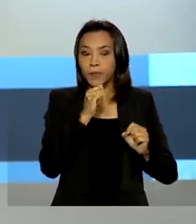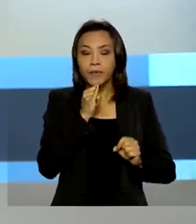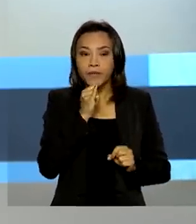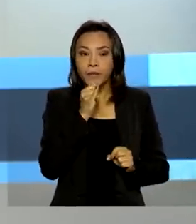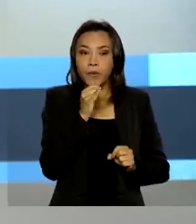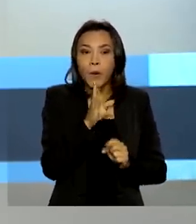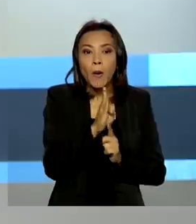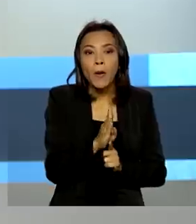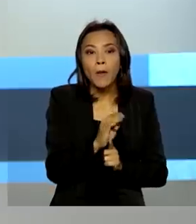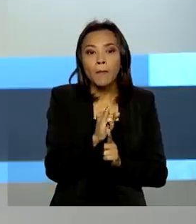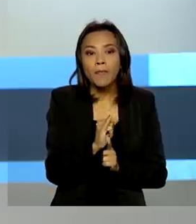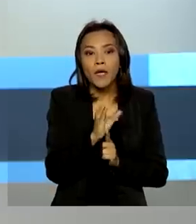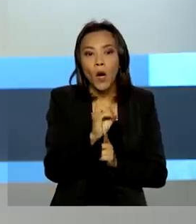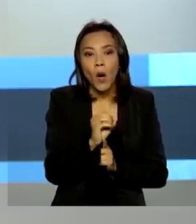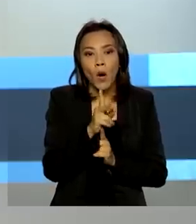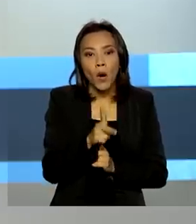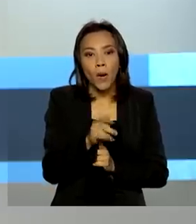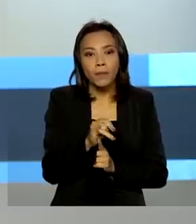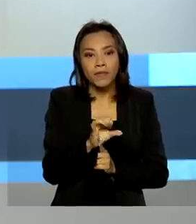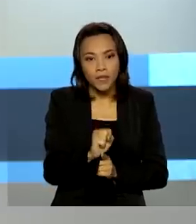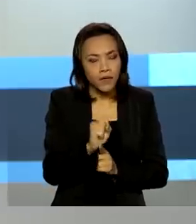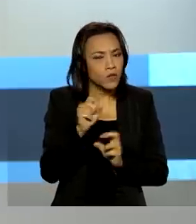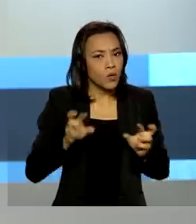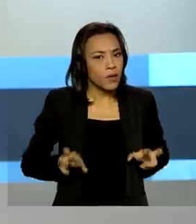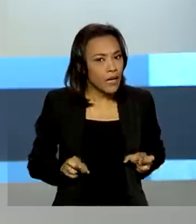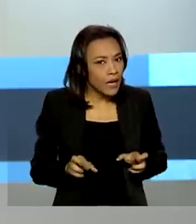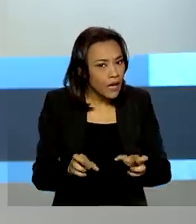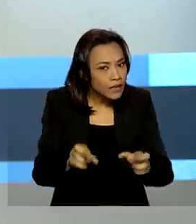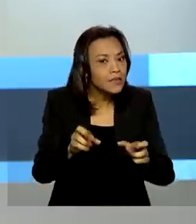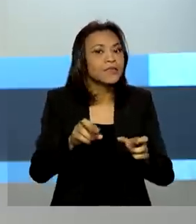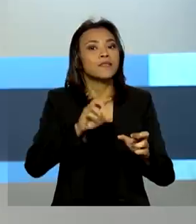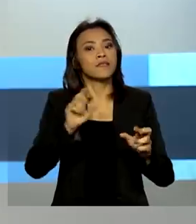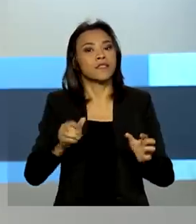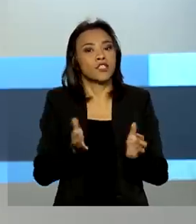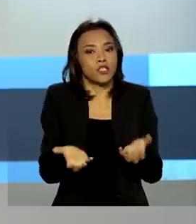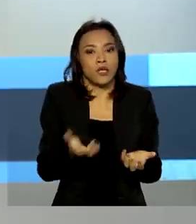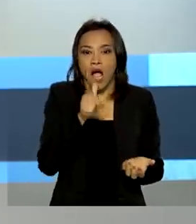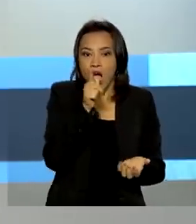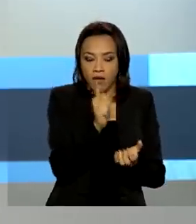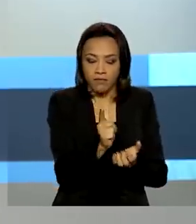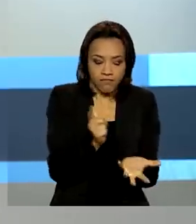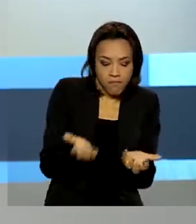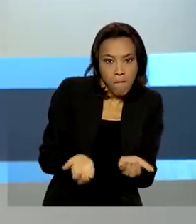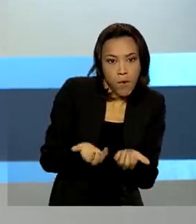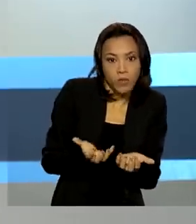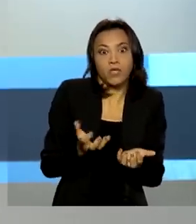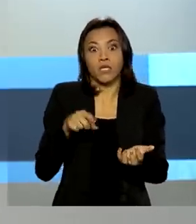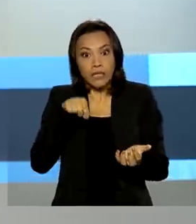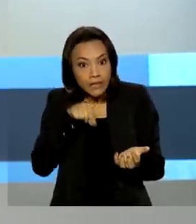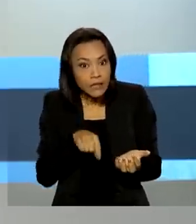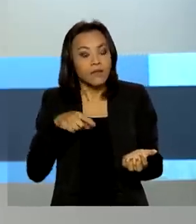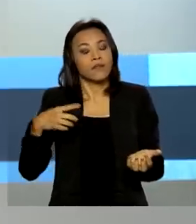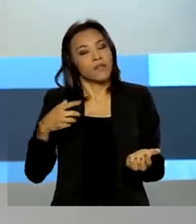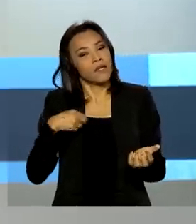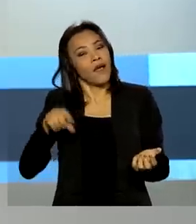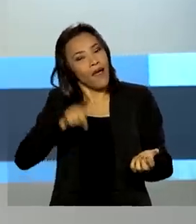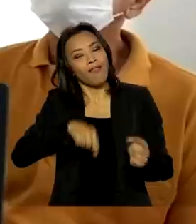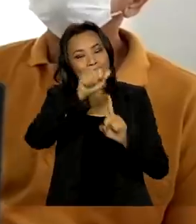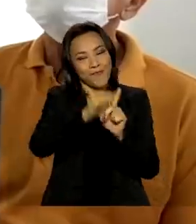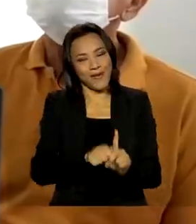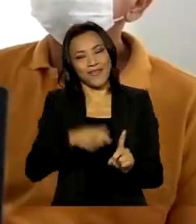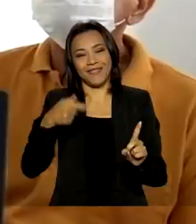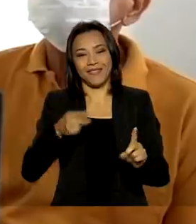câncer de próstata, prioridade do governo durante o Novembro Azul, campanha mundial que promove a saúde integral do homem.